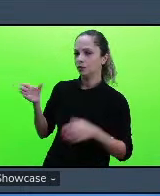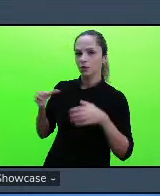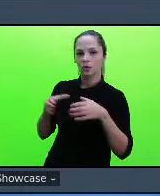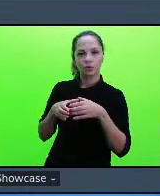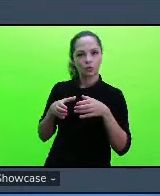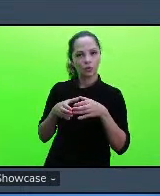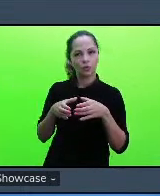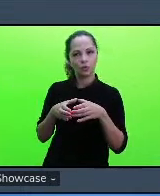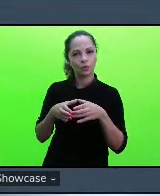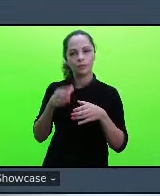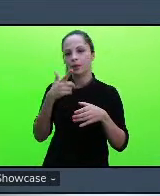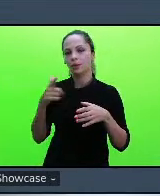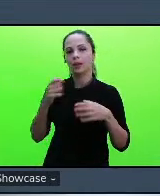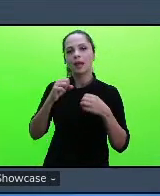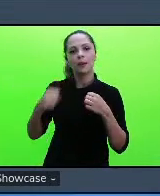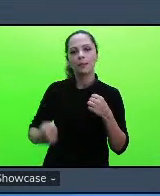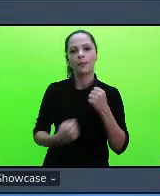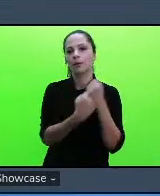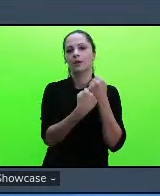apoiadores